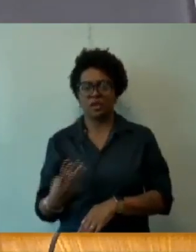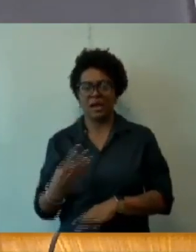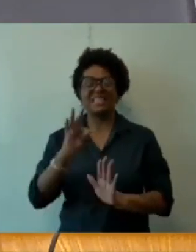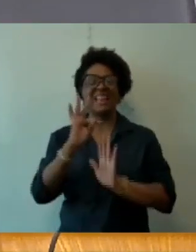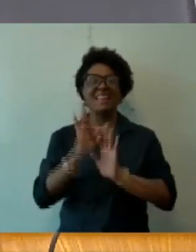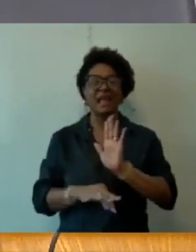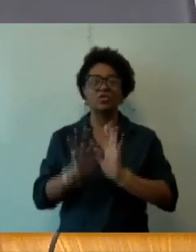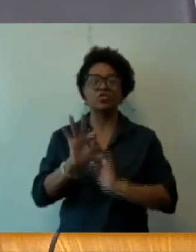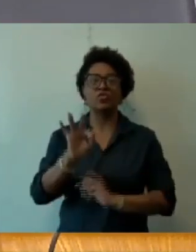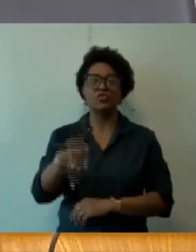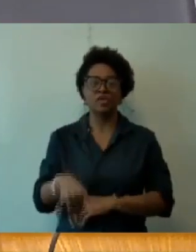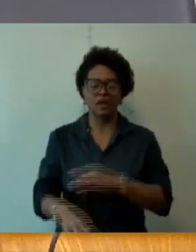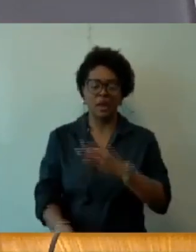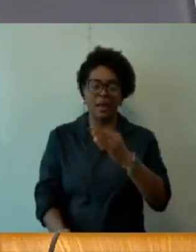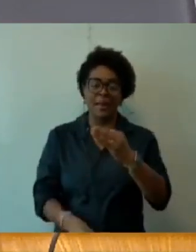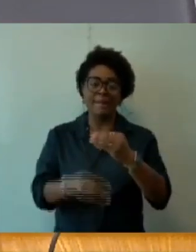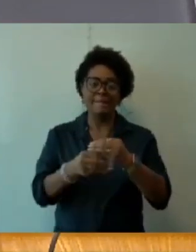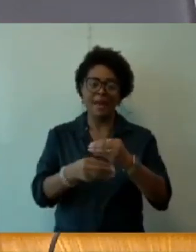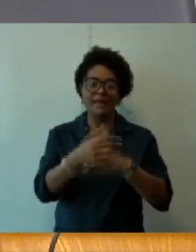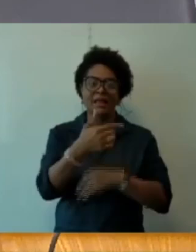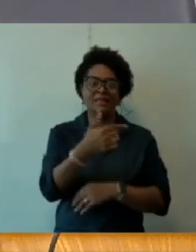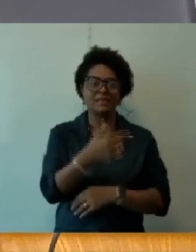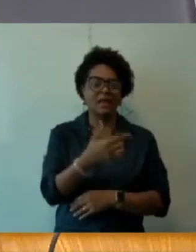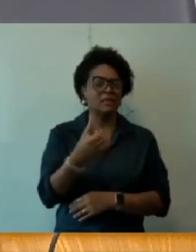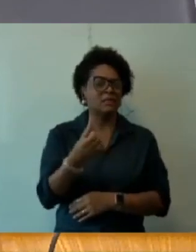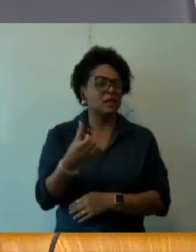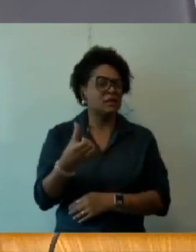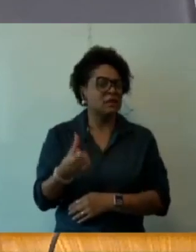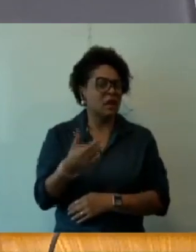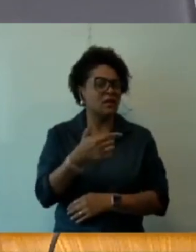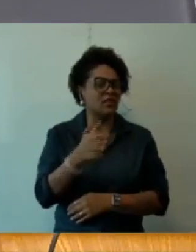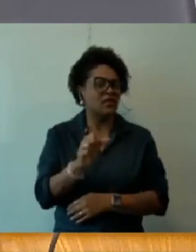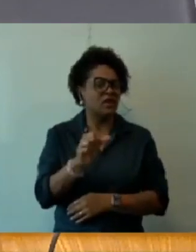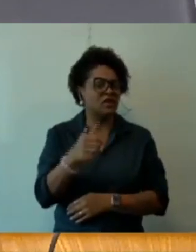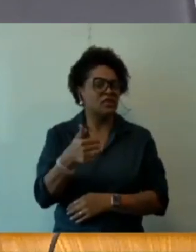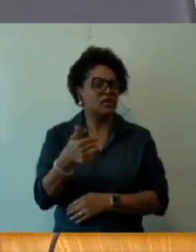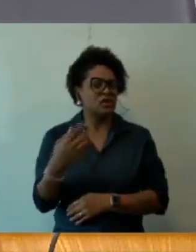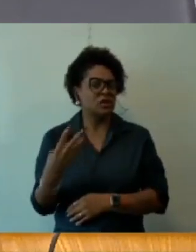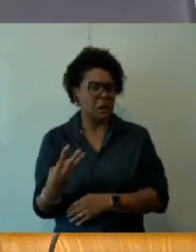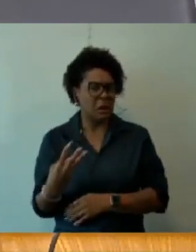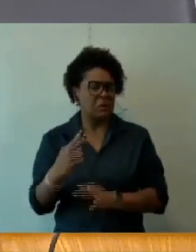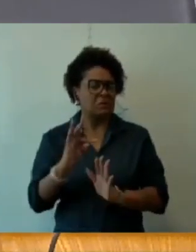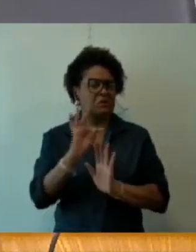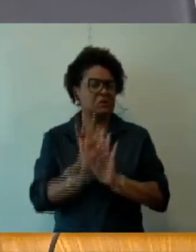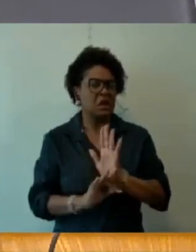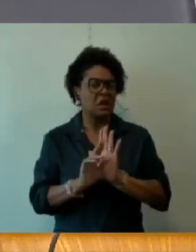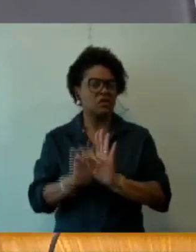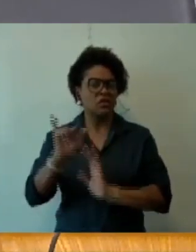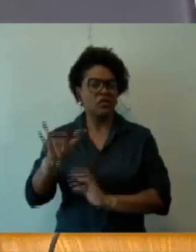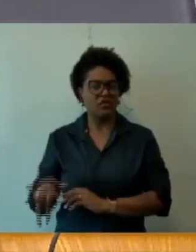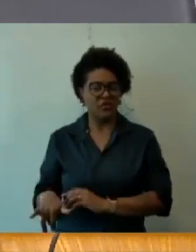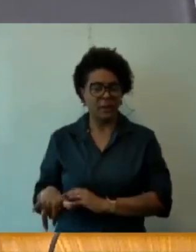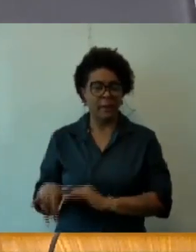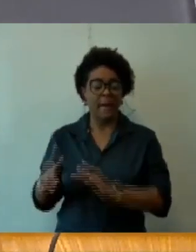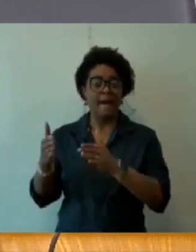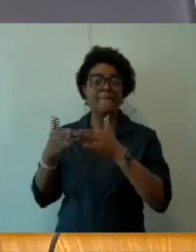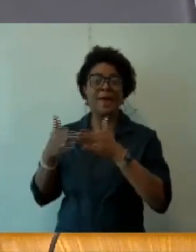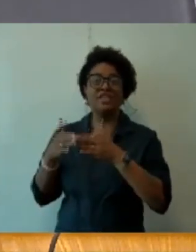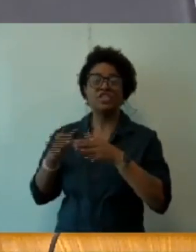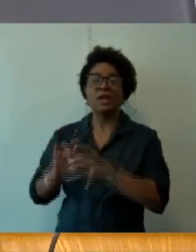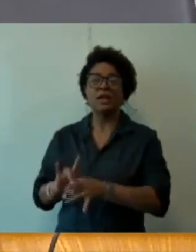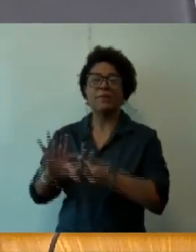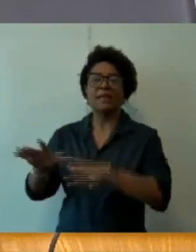É 776, barra 2023, em redação final, emmenta. Desafeta a parte das áreas verde no bairro Tupi e